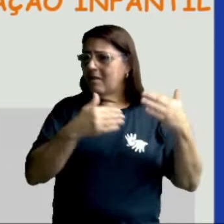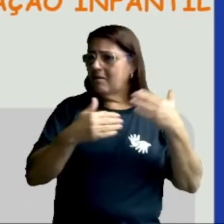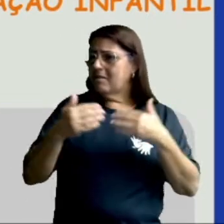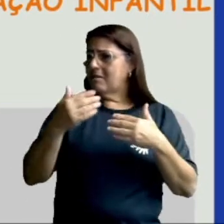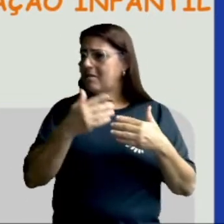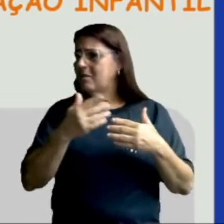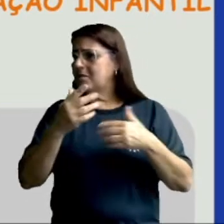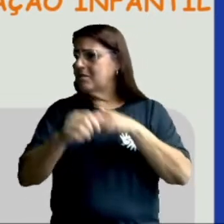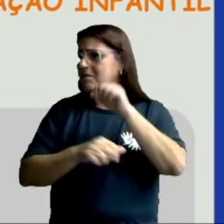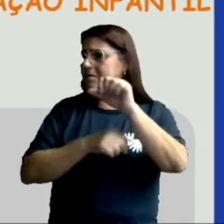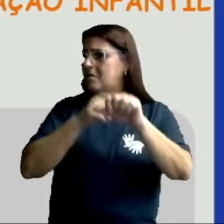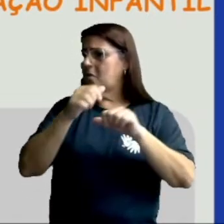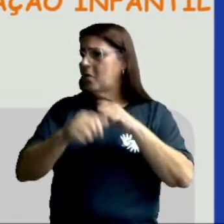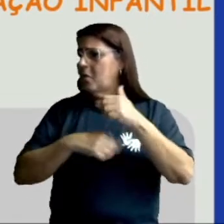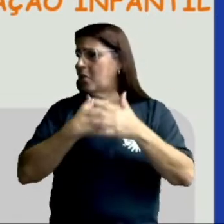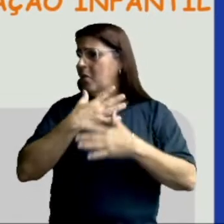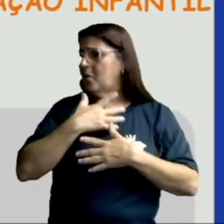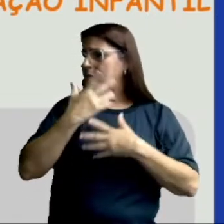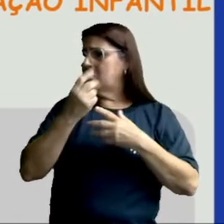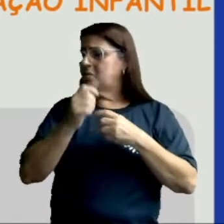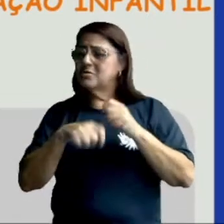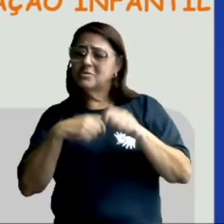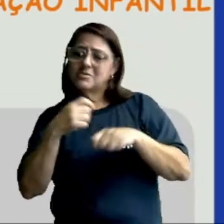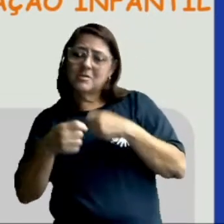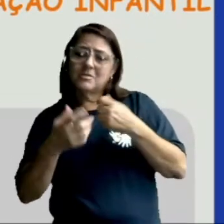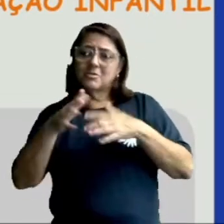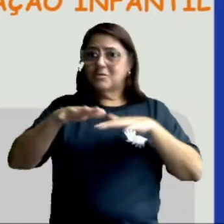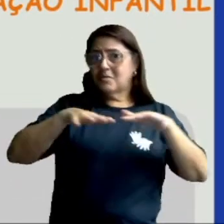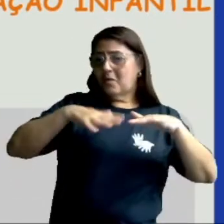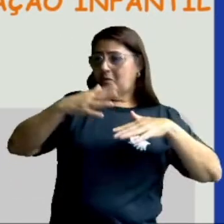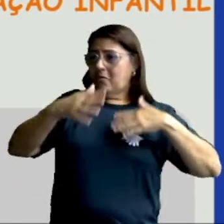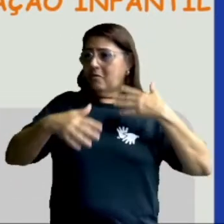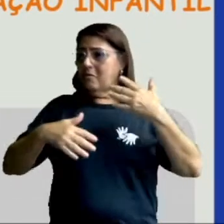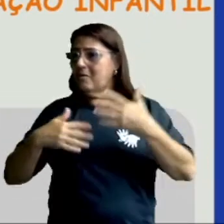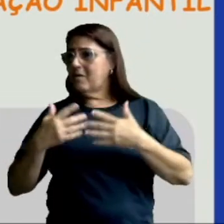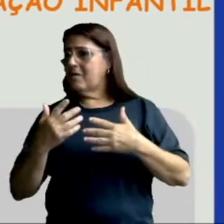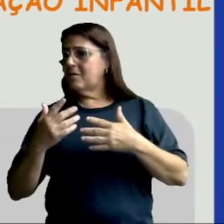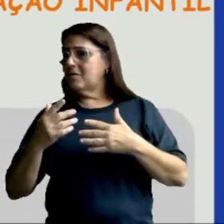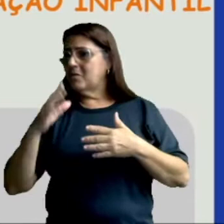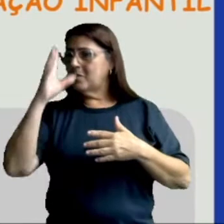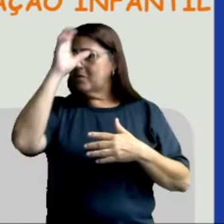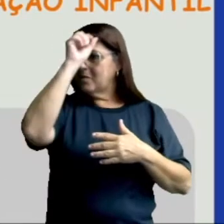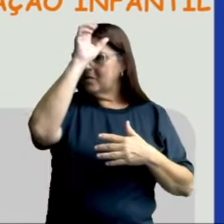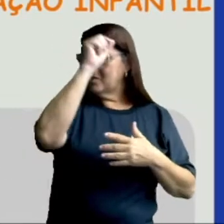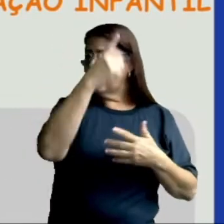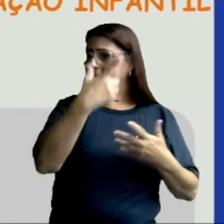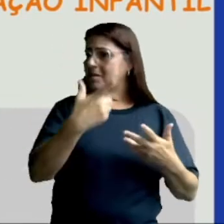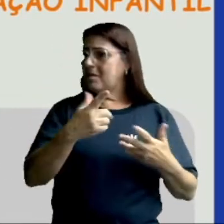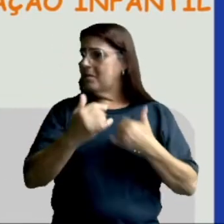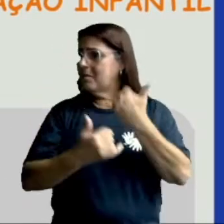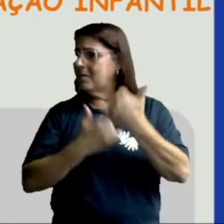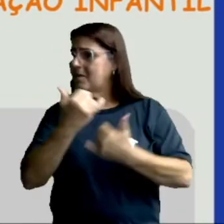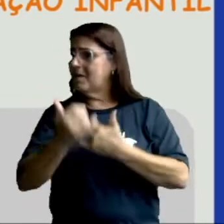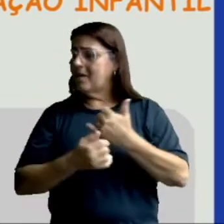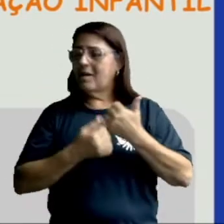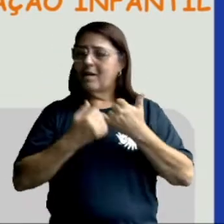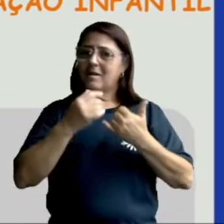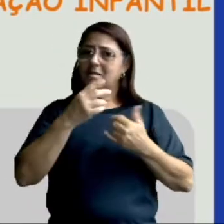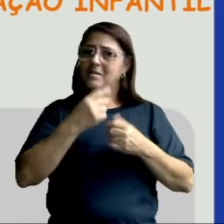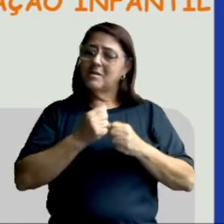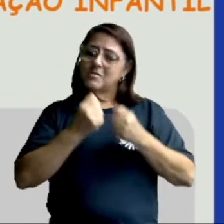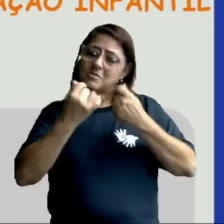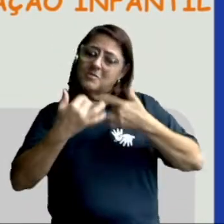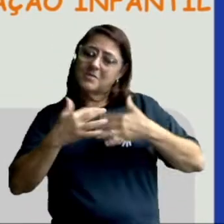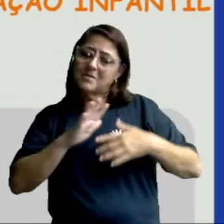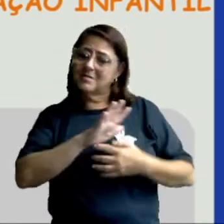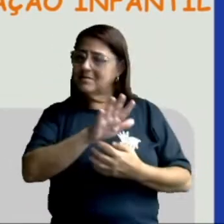transformações. Corpos, gestos e movimentos. Direitos de aprendizagens, brincar, explorar e